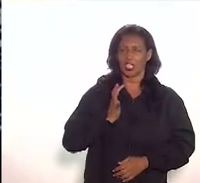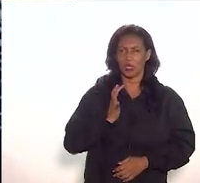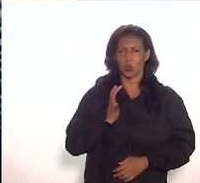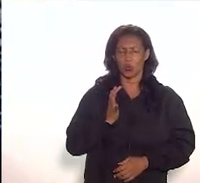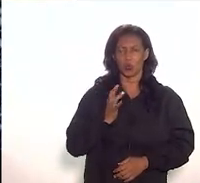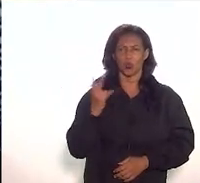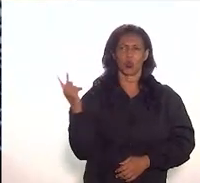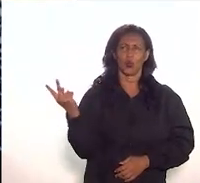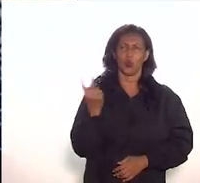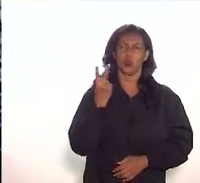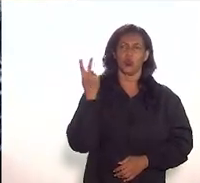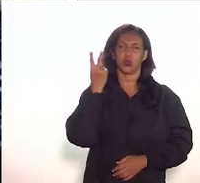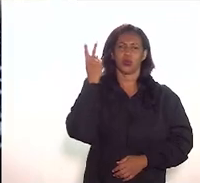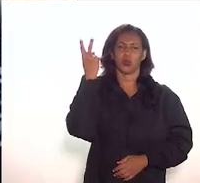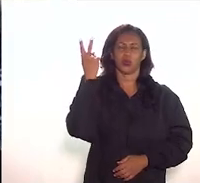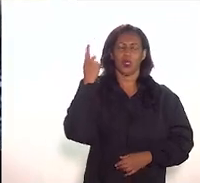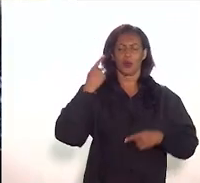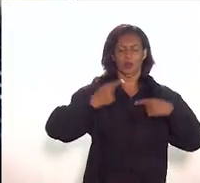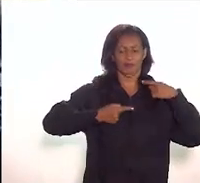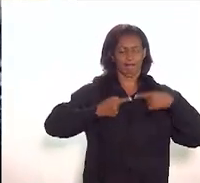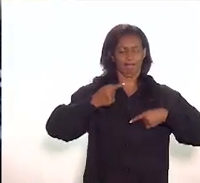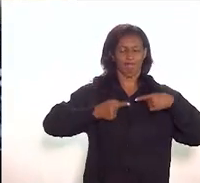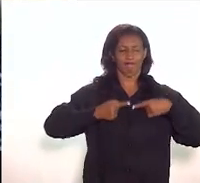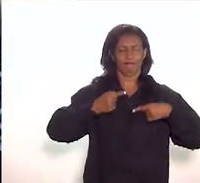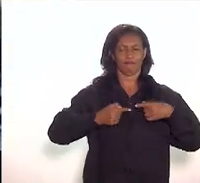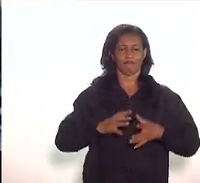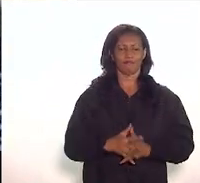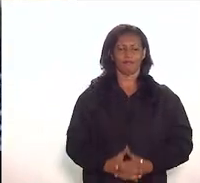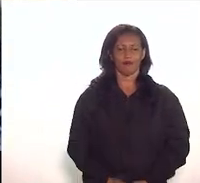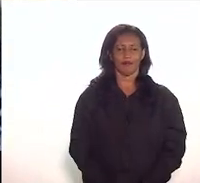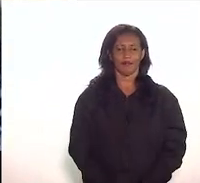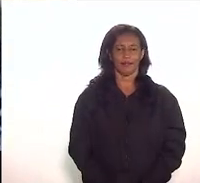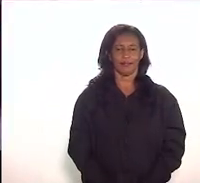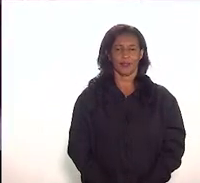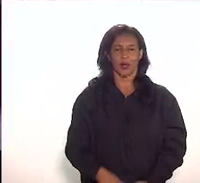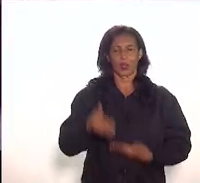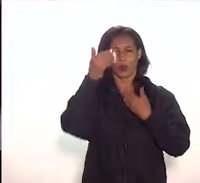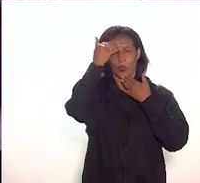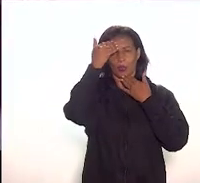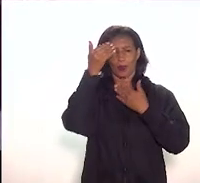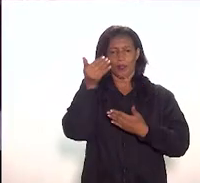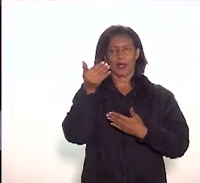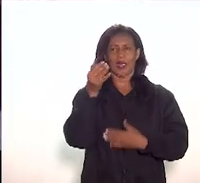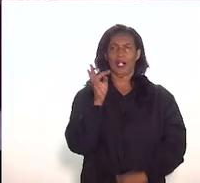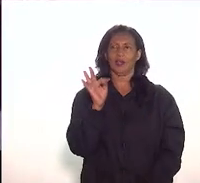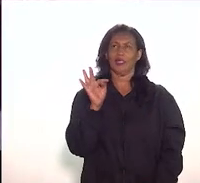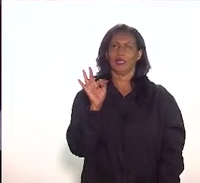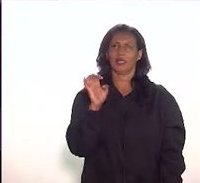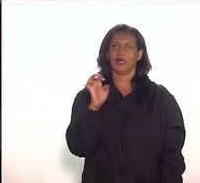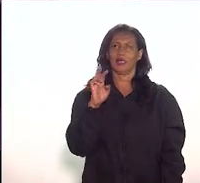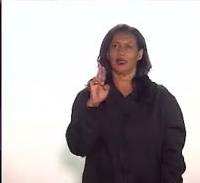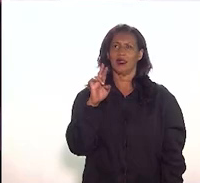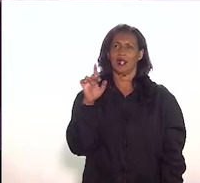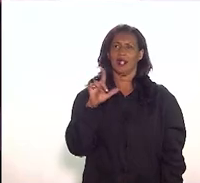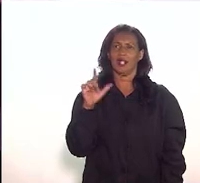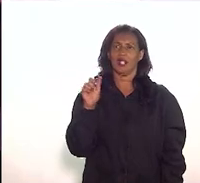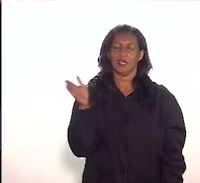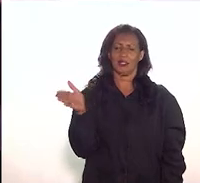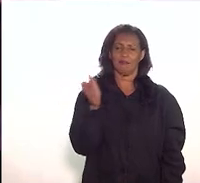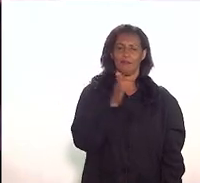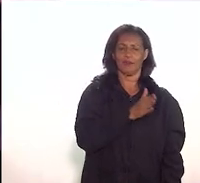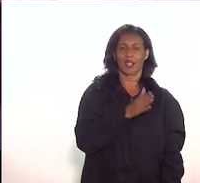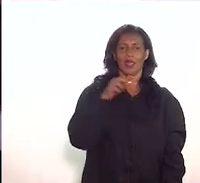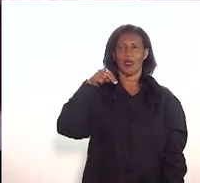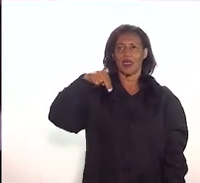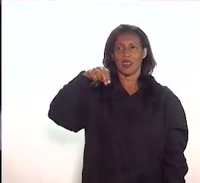em sua discussão obrigada a todos obrigado Tereza nova vereadora Tereza passo a palavra agora para